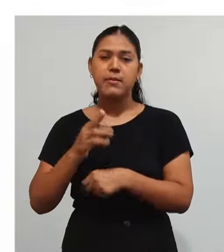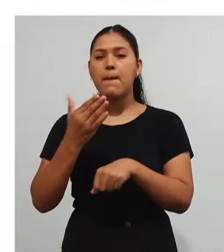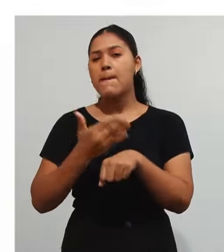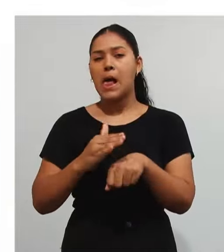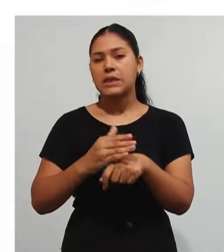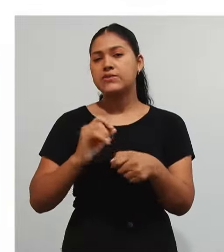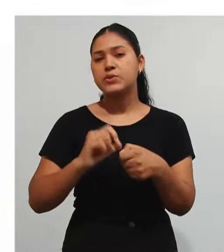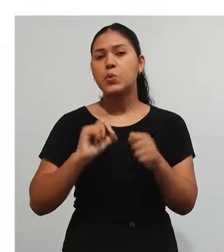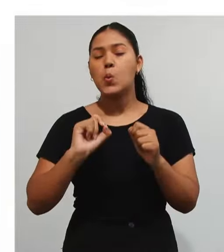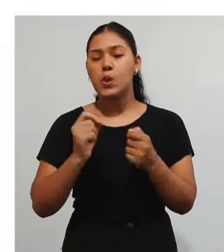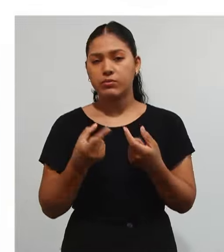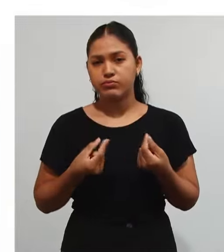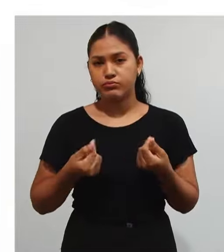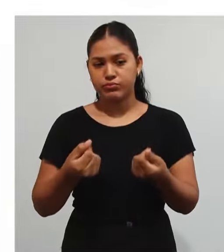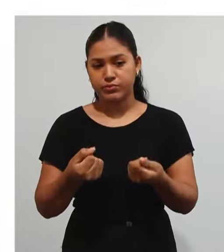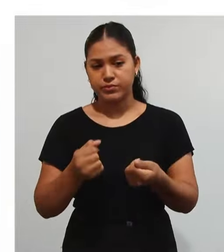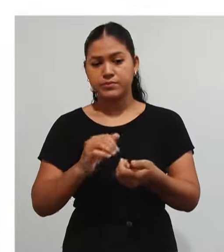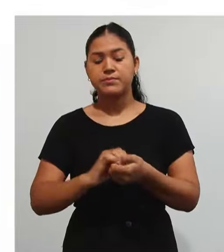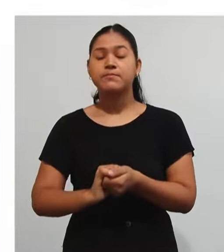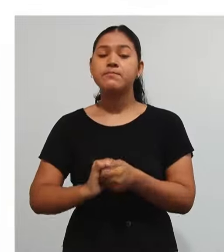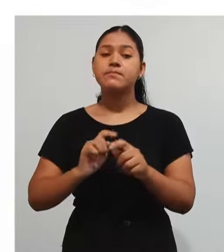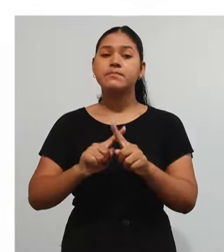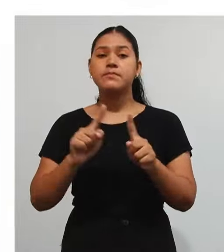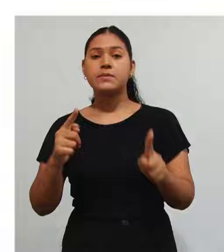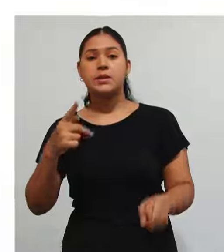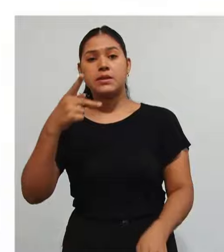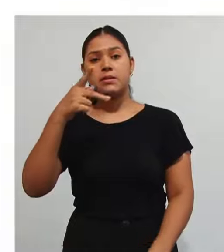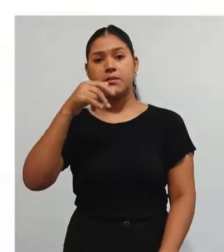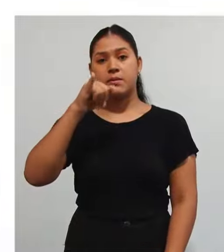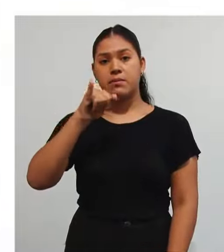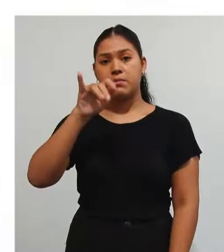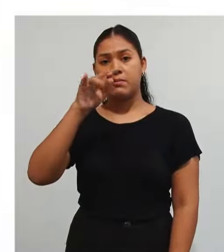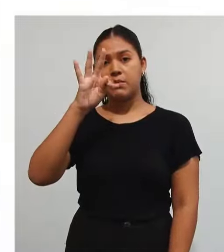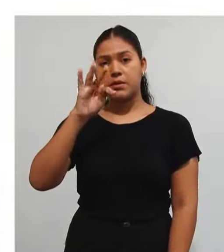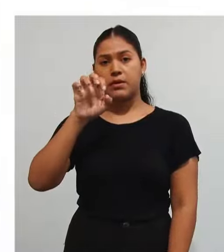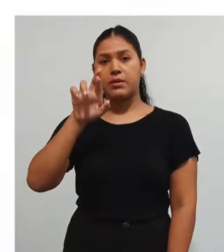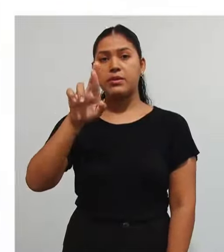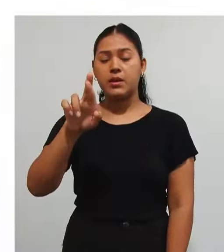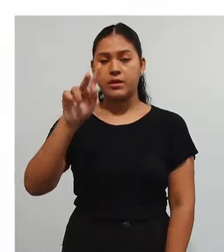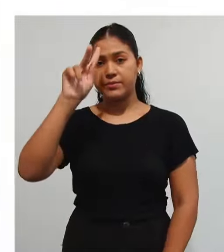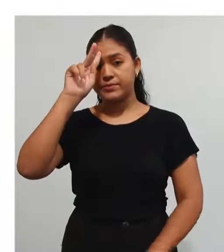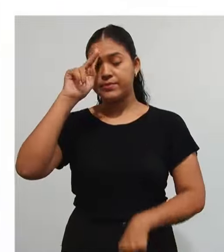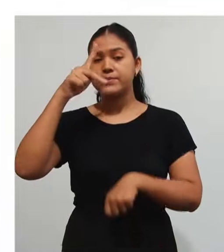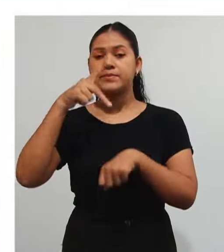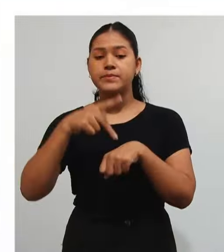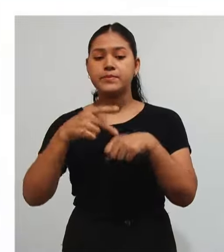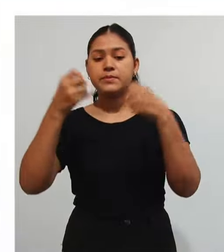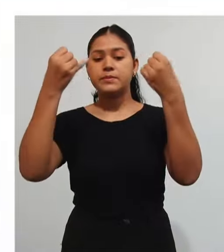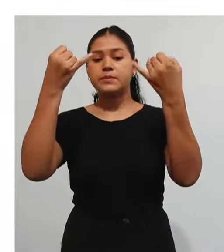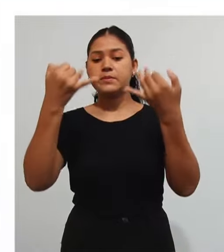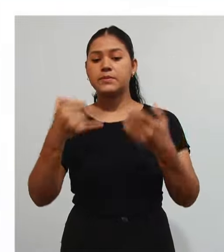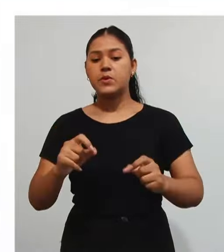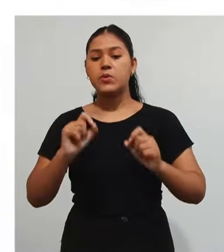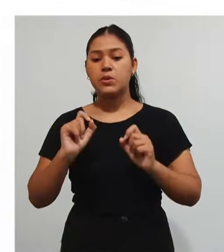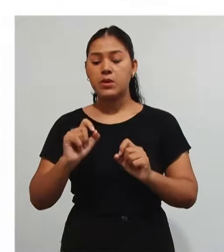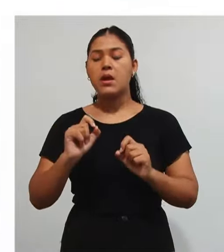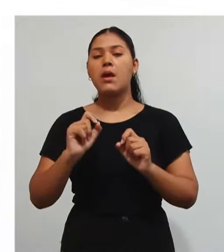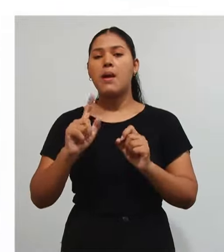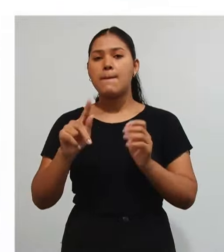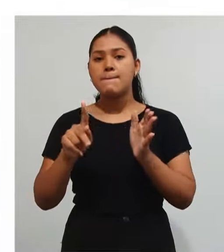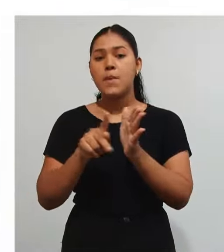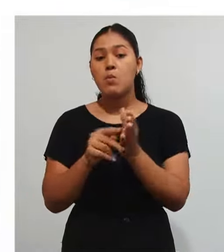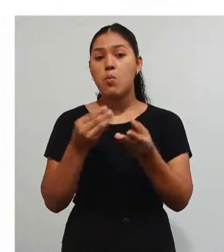Já Para Peter Ele pressupõe O desempenhar De funções Relativas Na sociedade